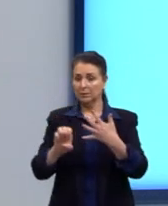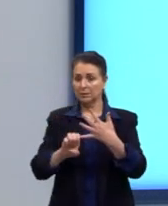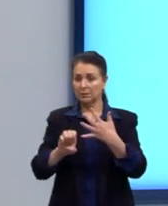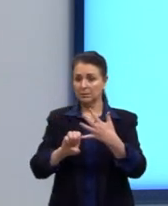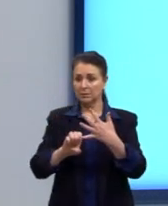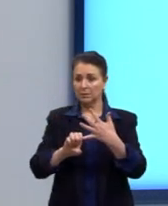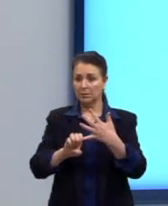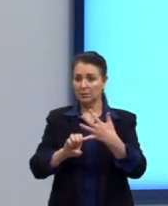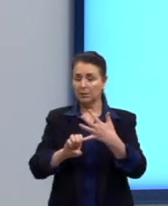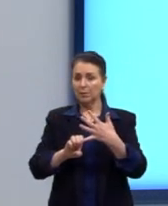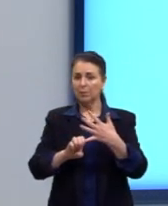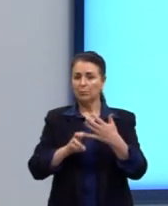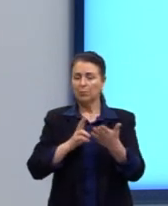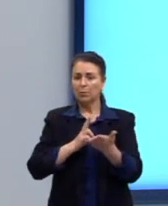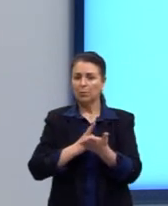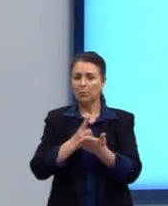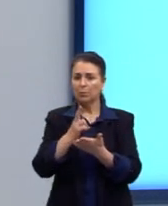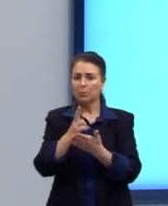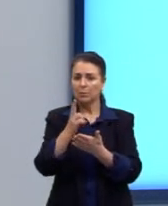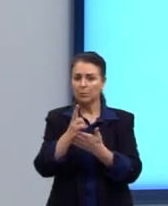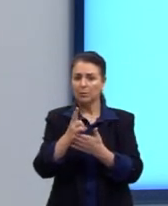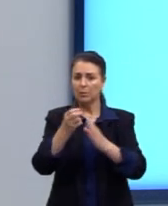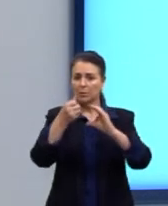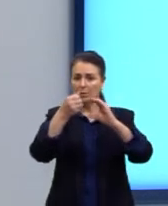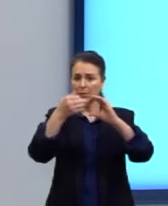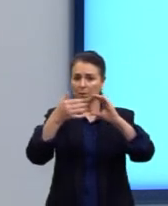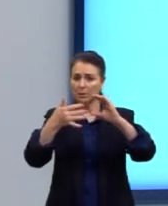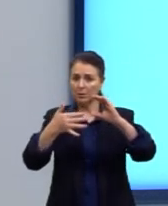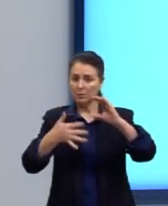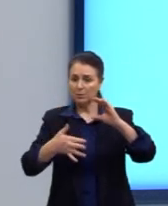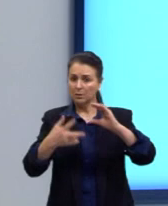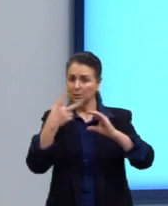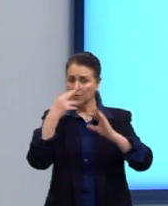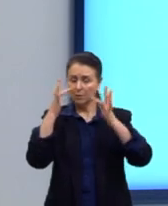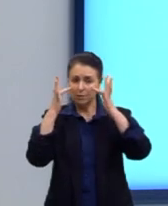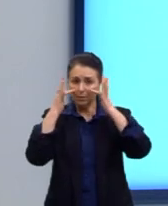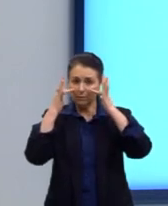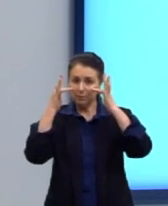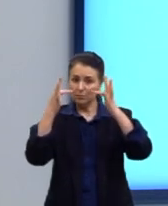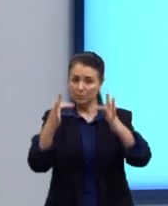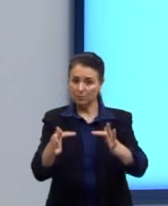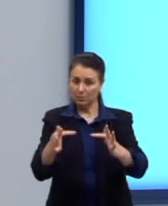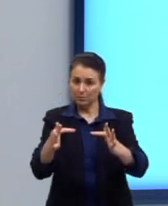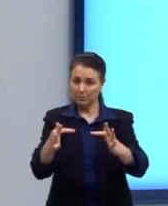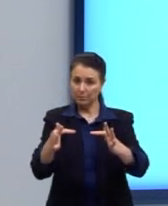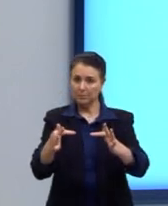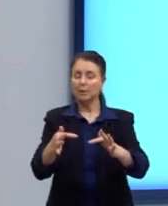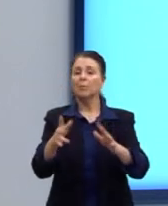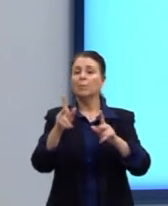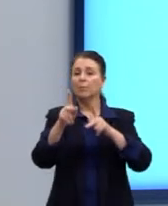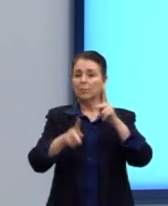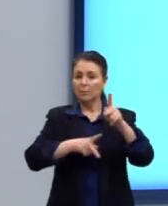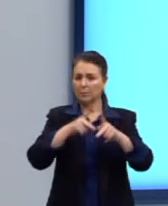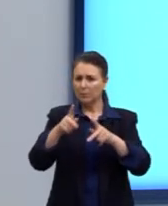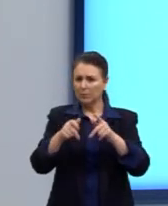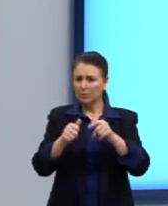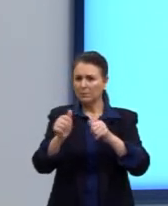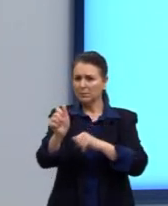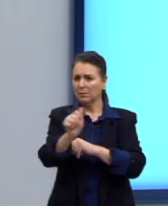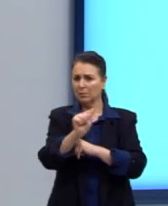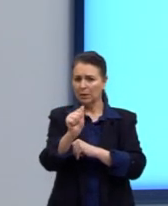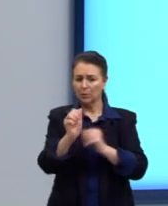D2 foram preservadas as mesmas características fenotípicas da população original A. Ó,